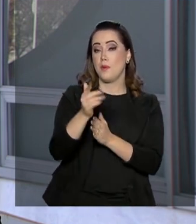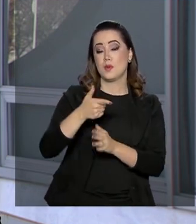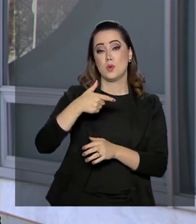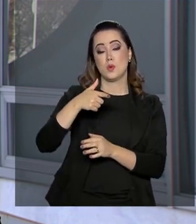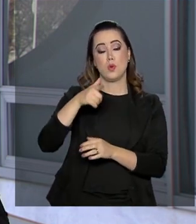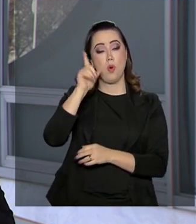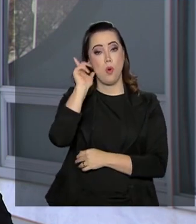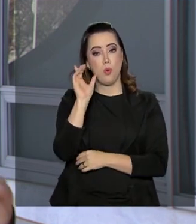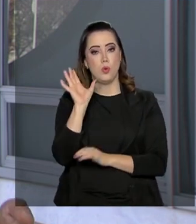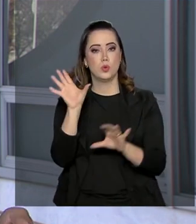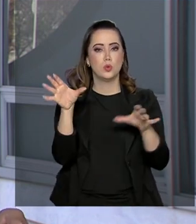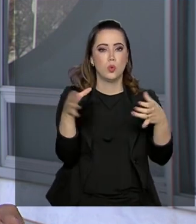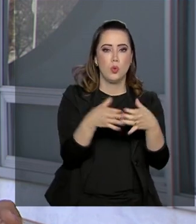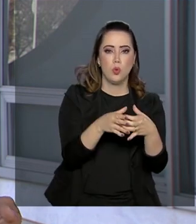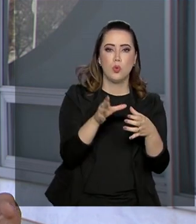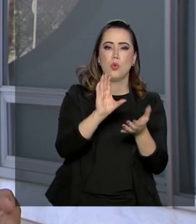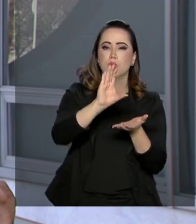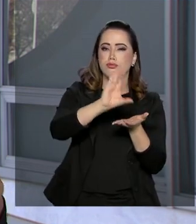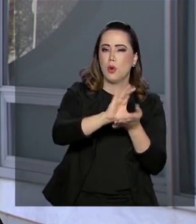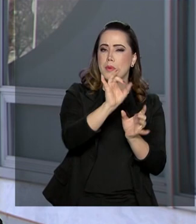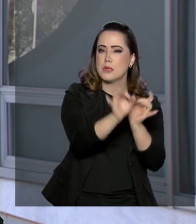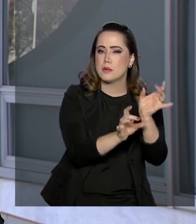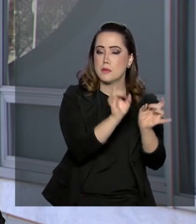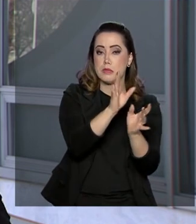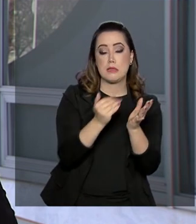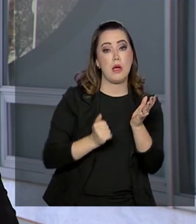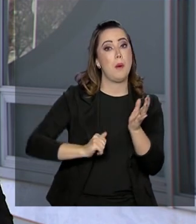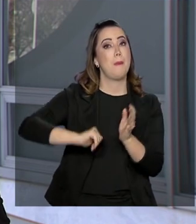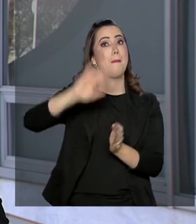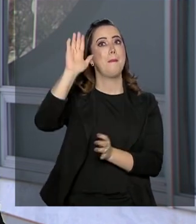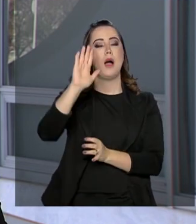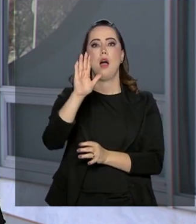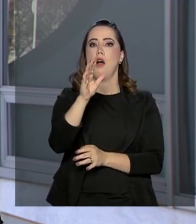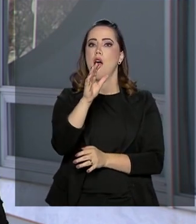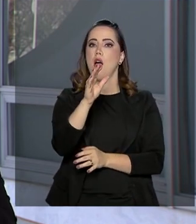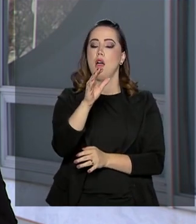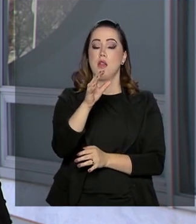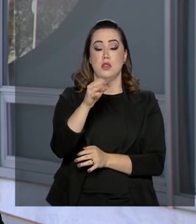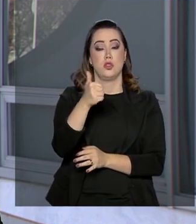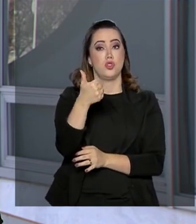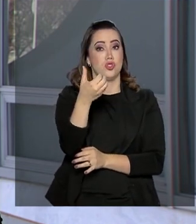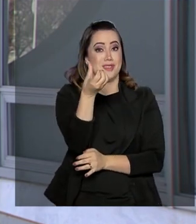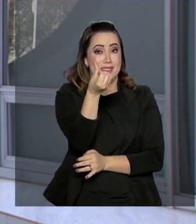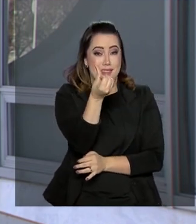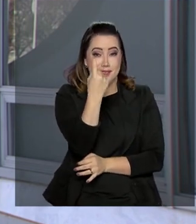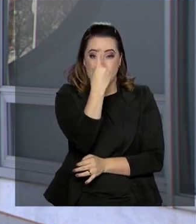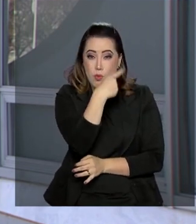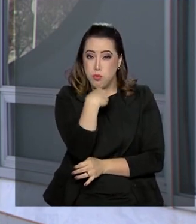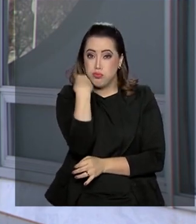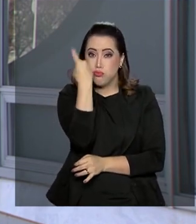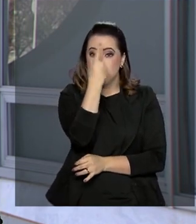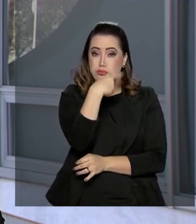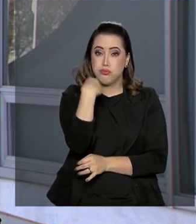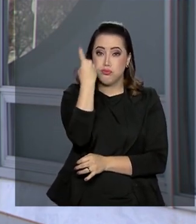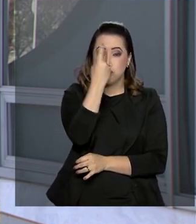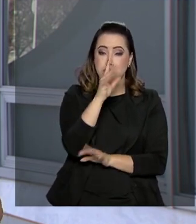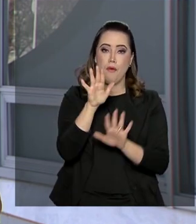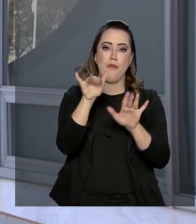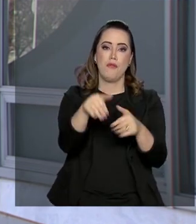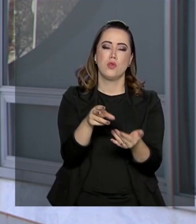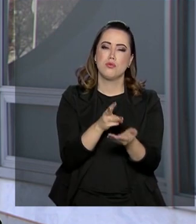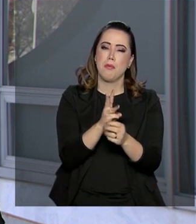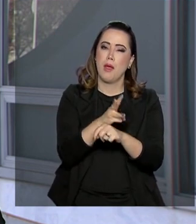Comissão Especial superou as expectativas, durou mais de 16 horas e terminou na madrugada de hoje com a